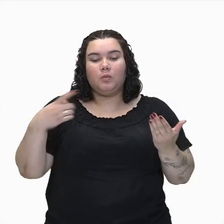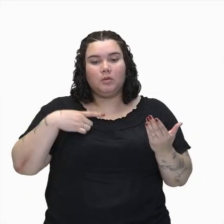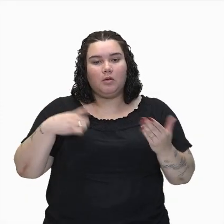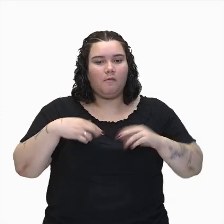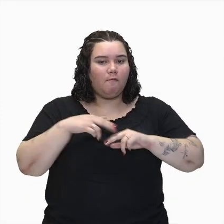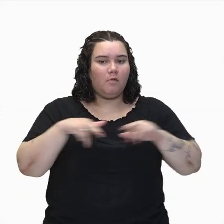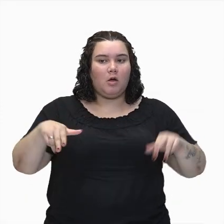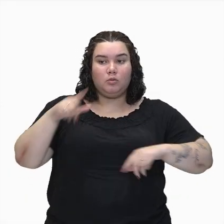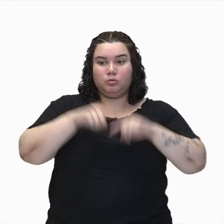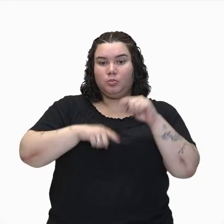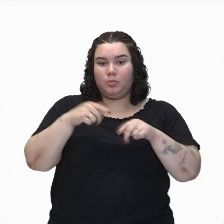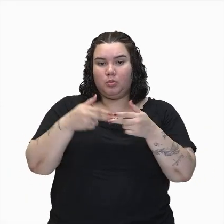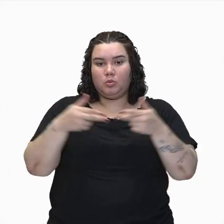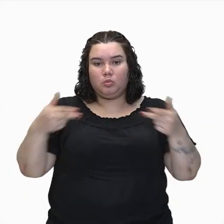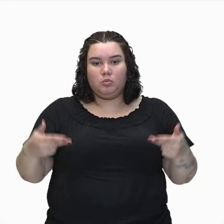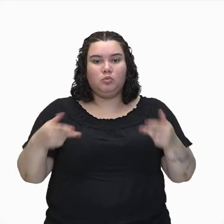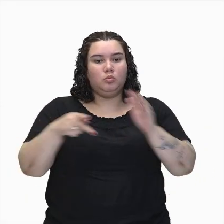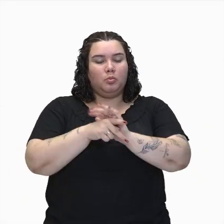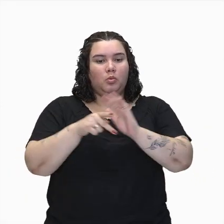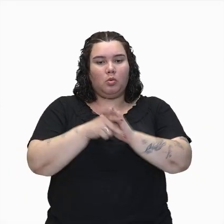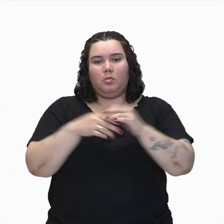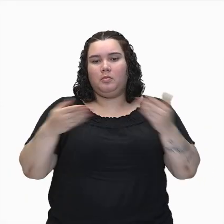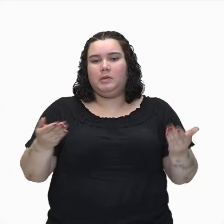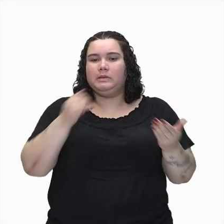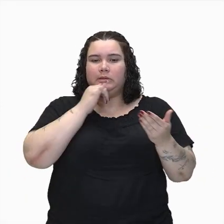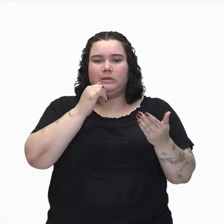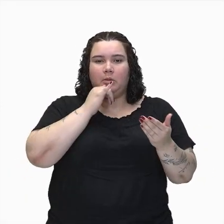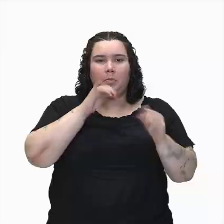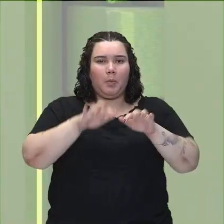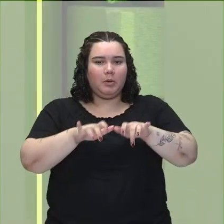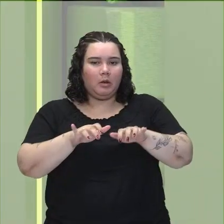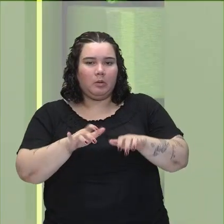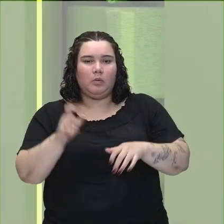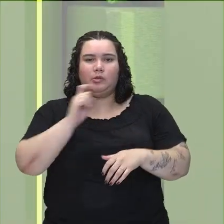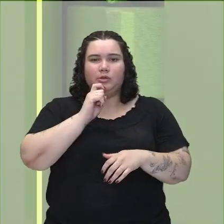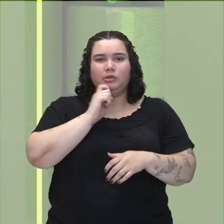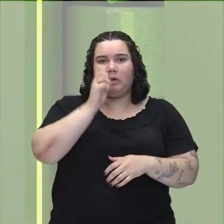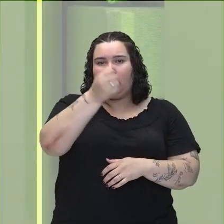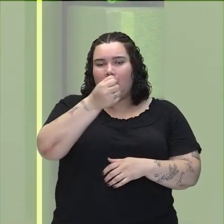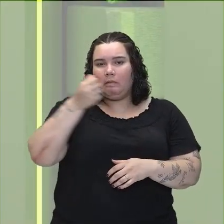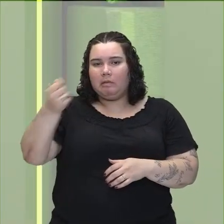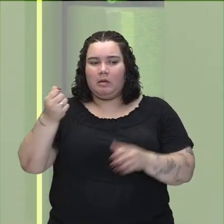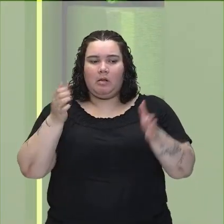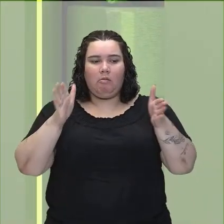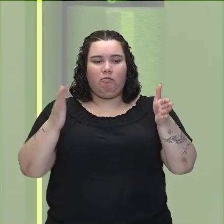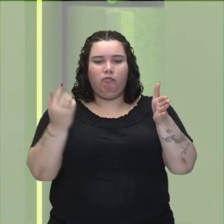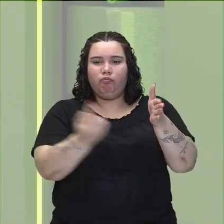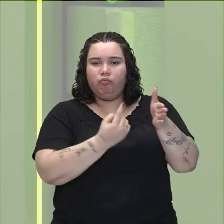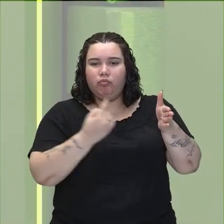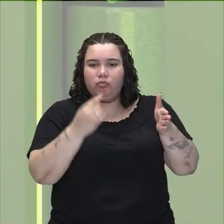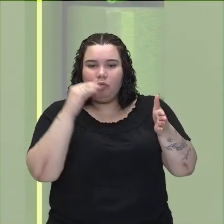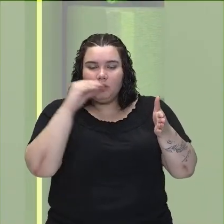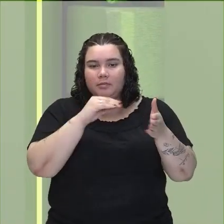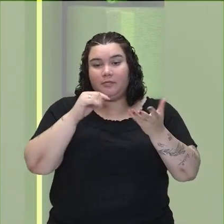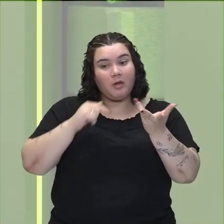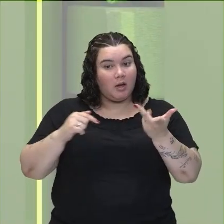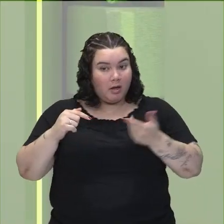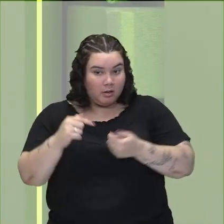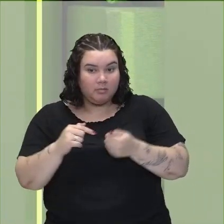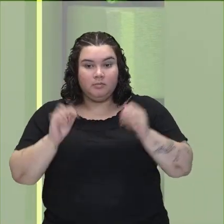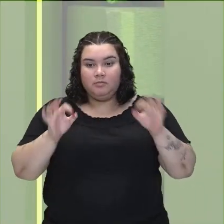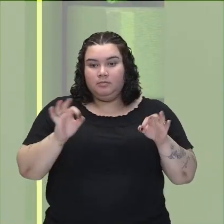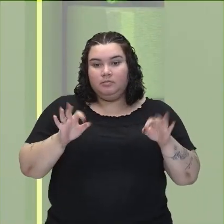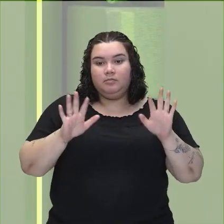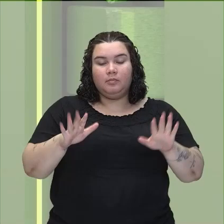geladeiras, micro-ondas, chuveiro e etc, tá, pessoal? É inimaginável nós vivermos numa